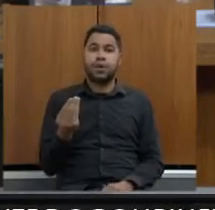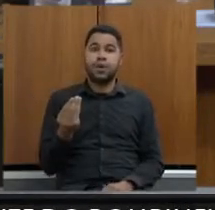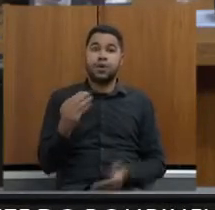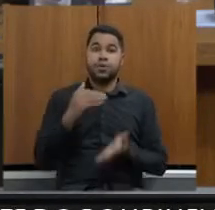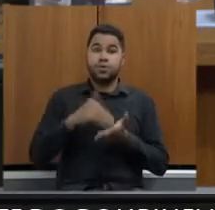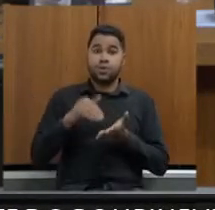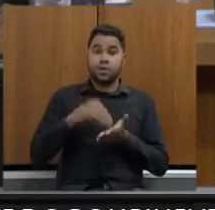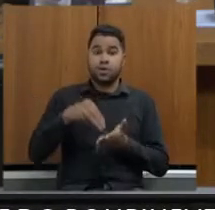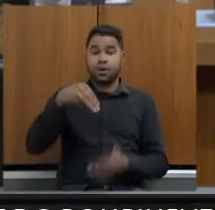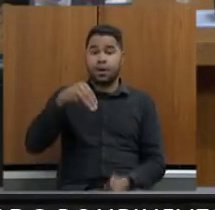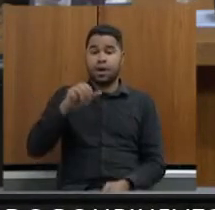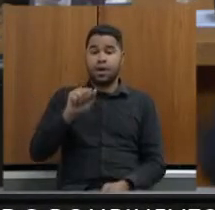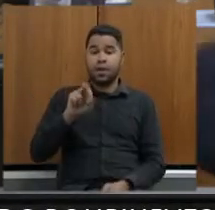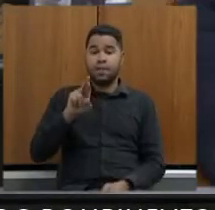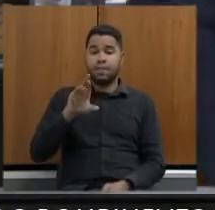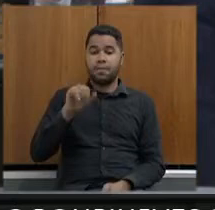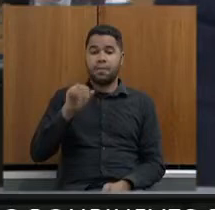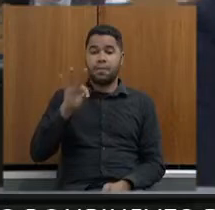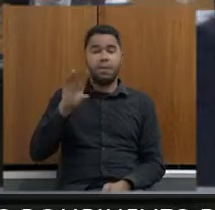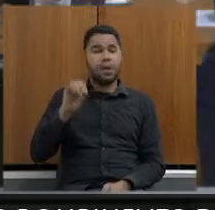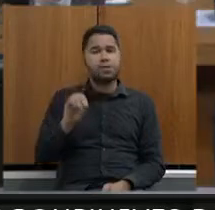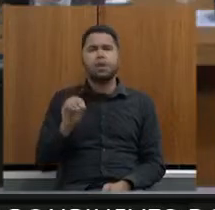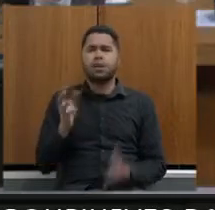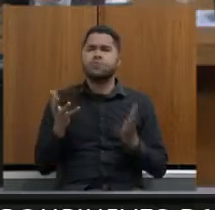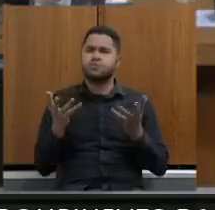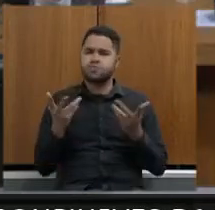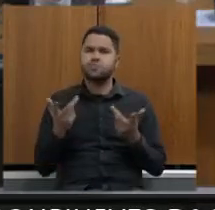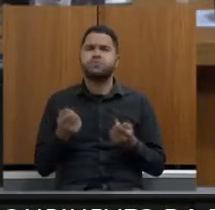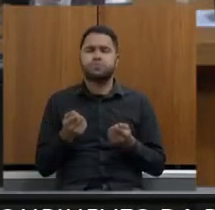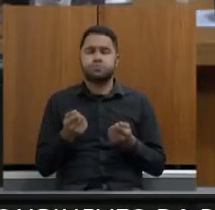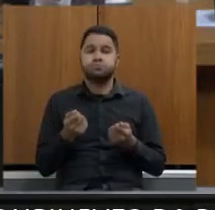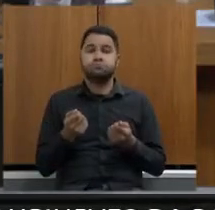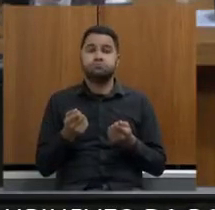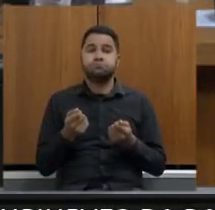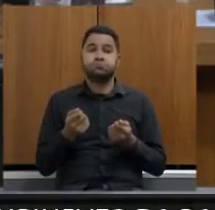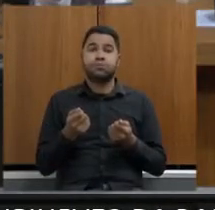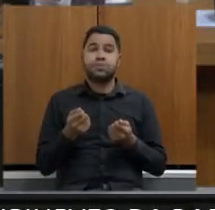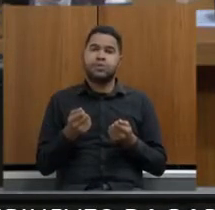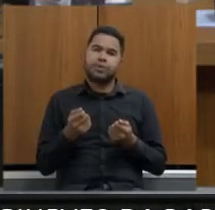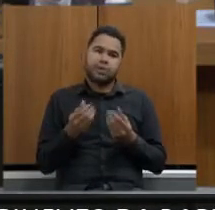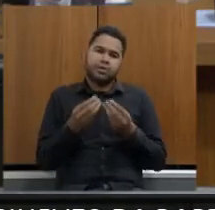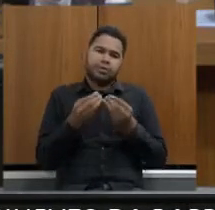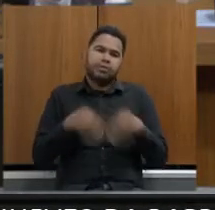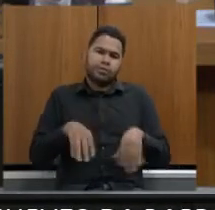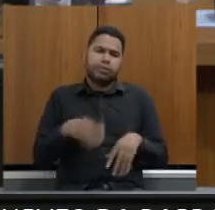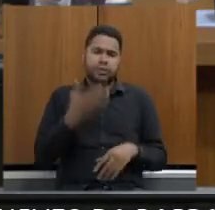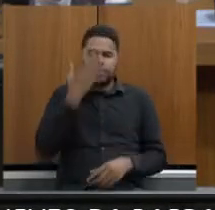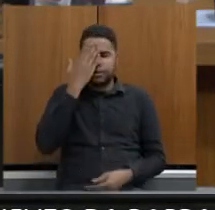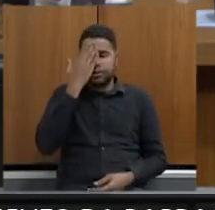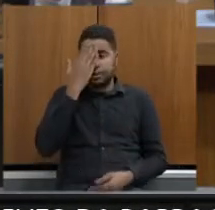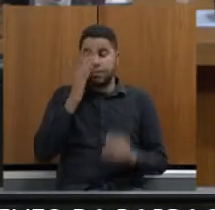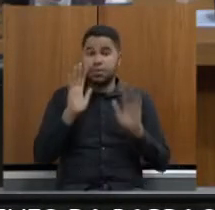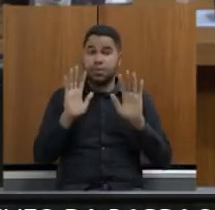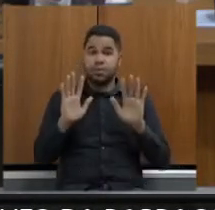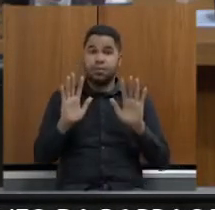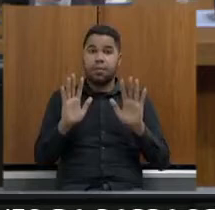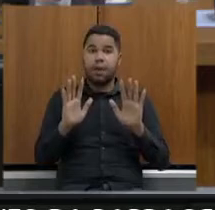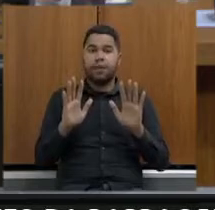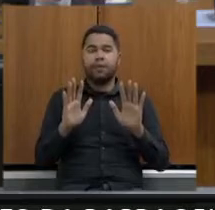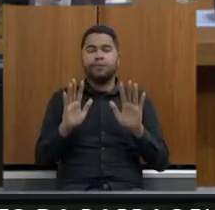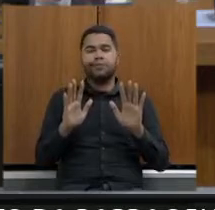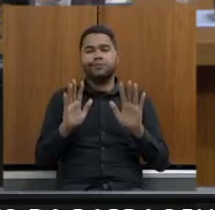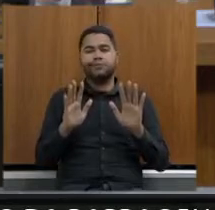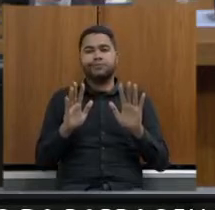Marcato o fez de forma brilhante e que ficaram sequelas a gente pode notar mas em nenhum momento